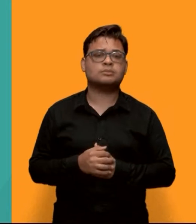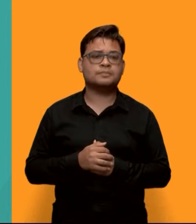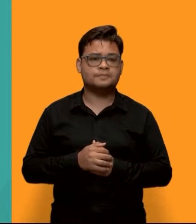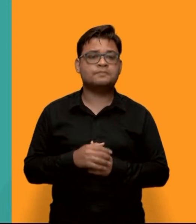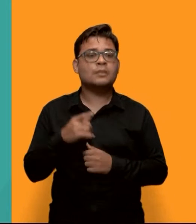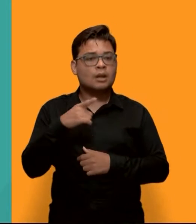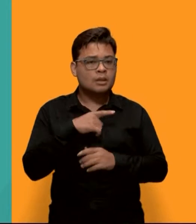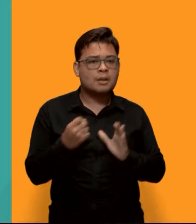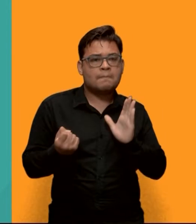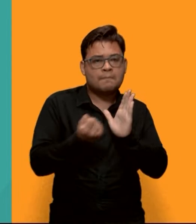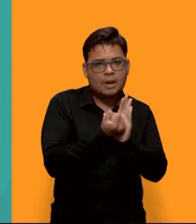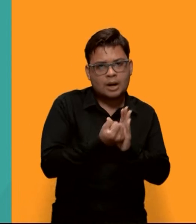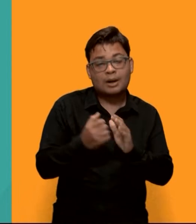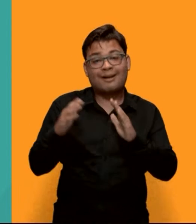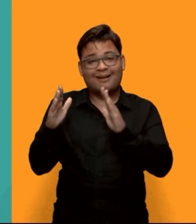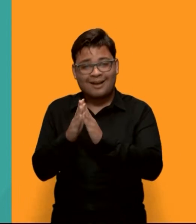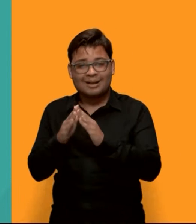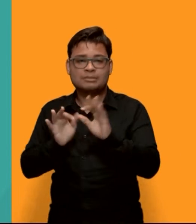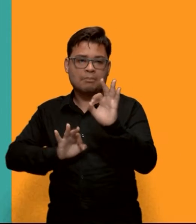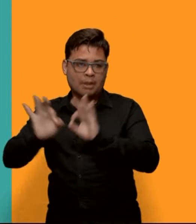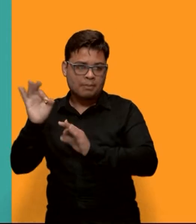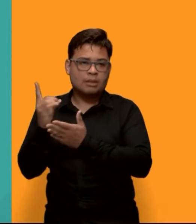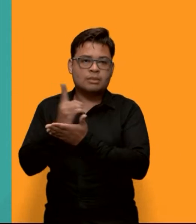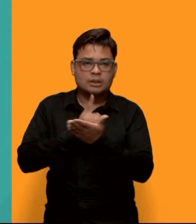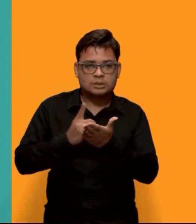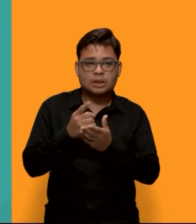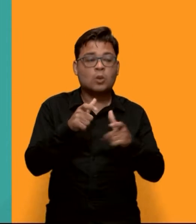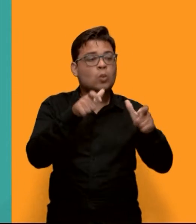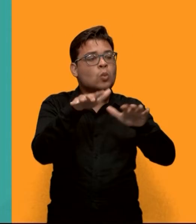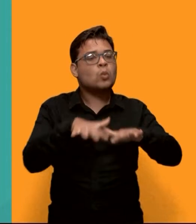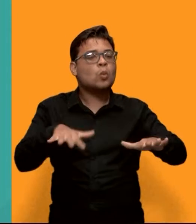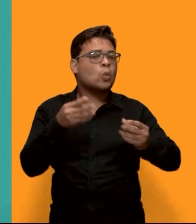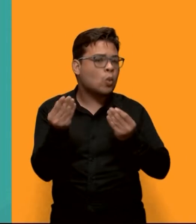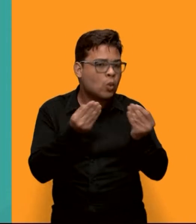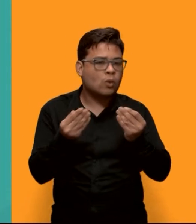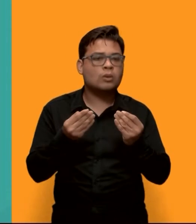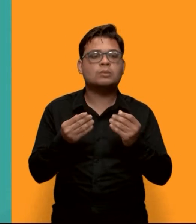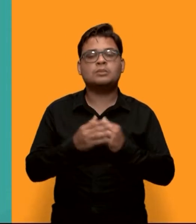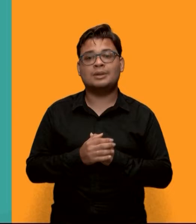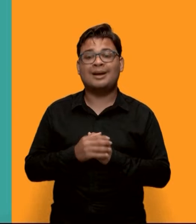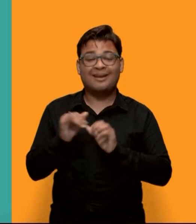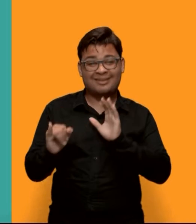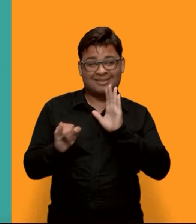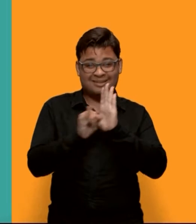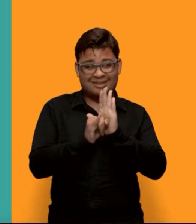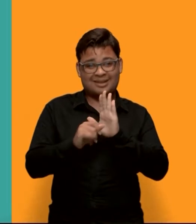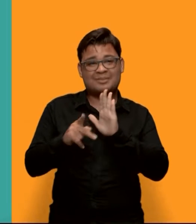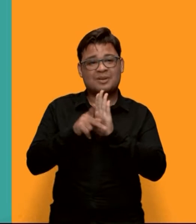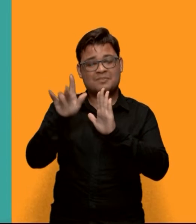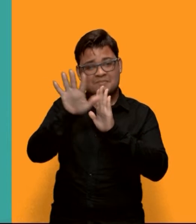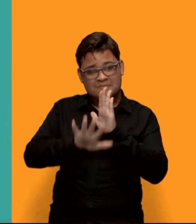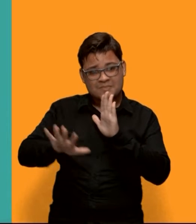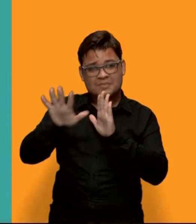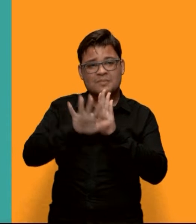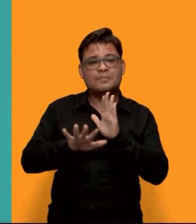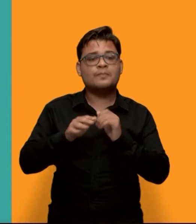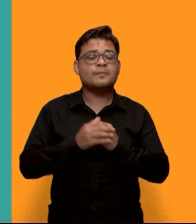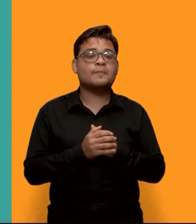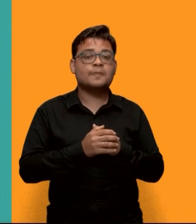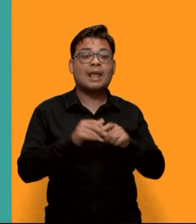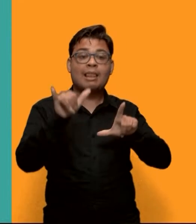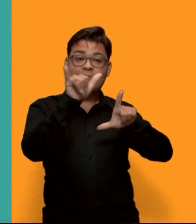marca, home design, consultoria de ambientes, identidade visual, naming, design de produtos, layout para sites e